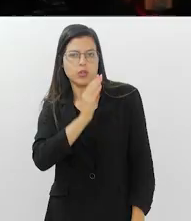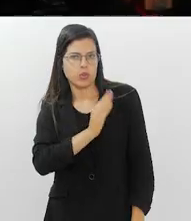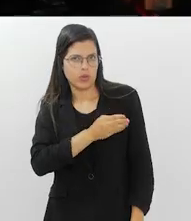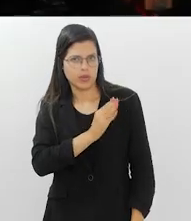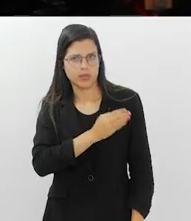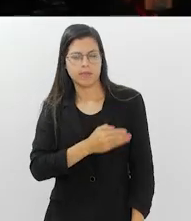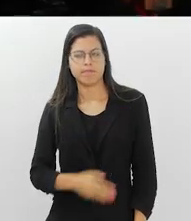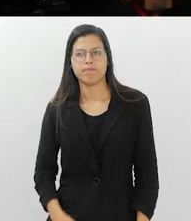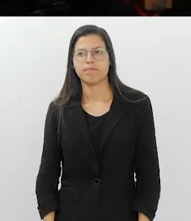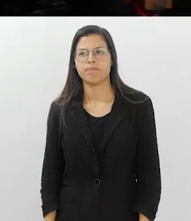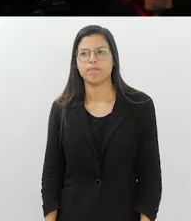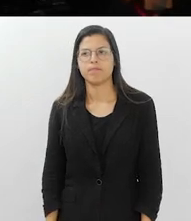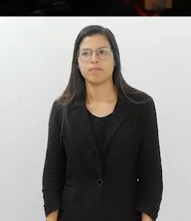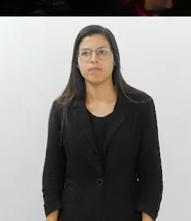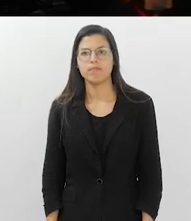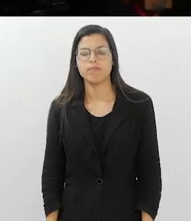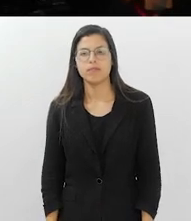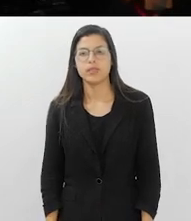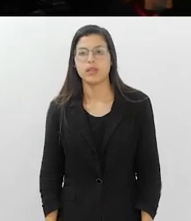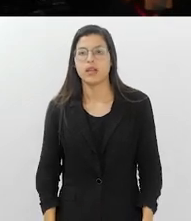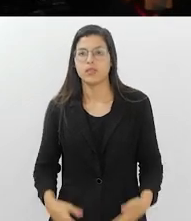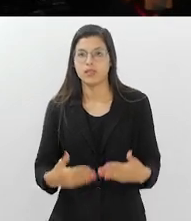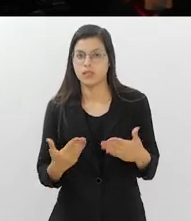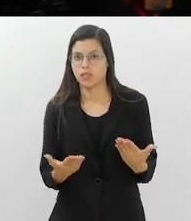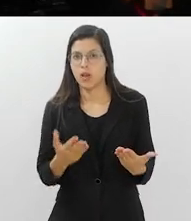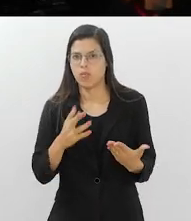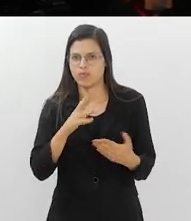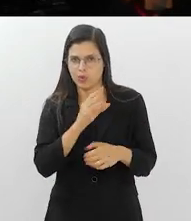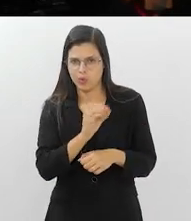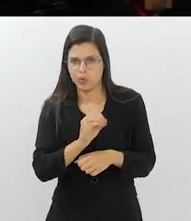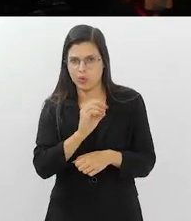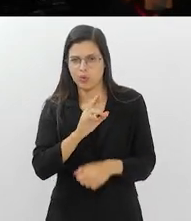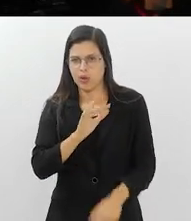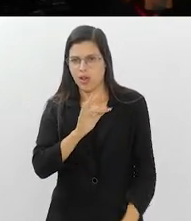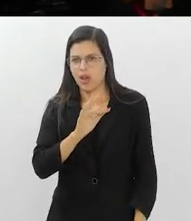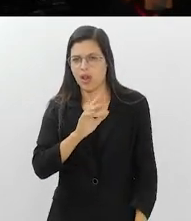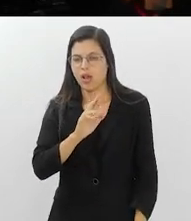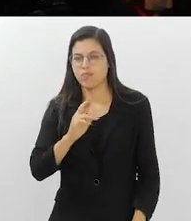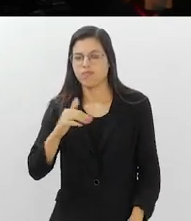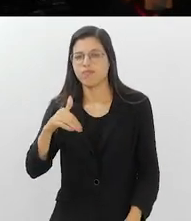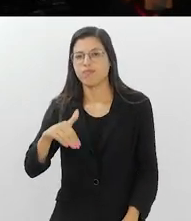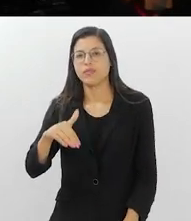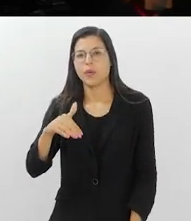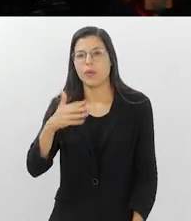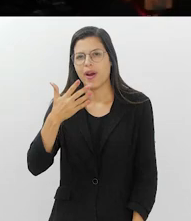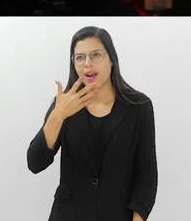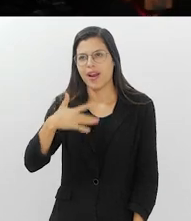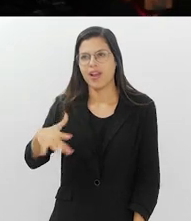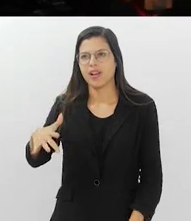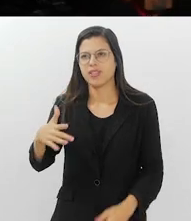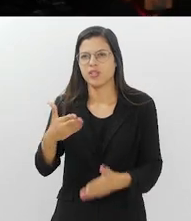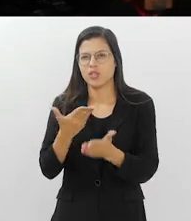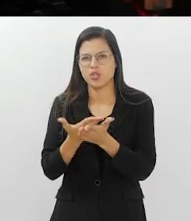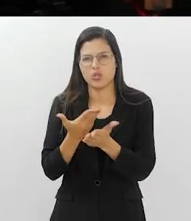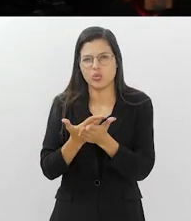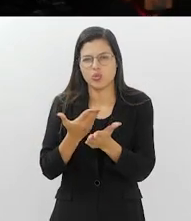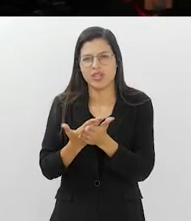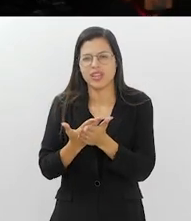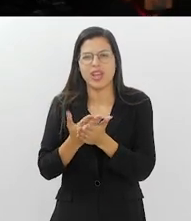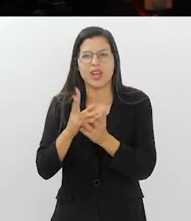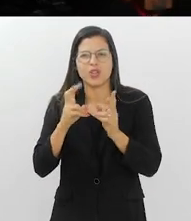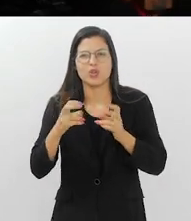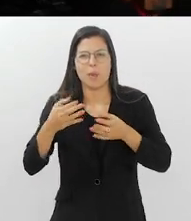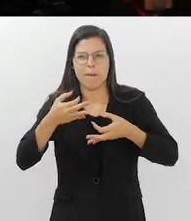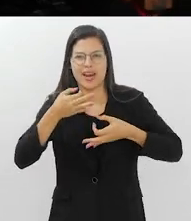Rafael, dando prosseguimento ao que a Sara acabou de dizer, quando eu era criança eu estudei glândulas endócrinas e